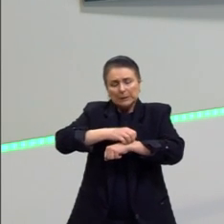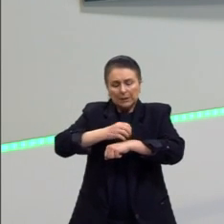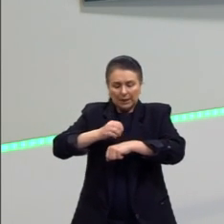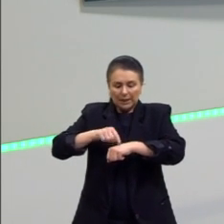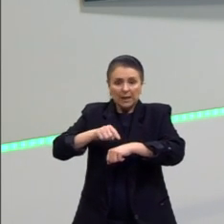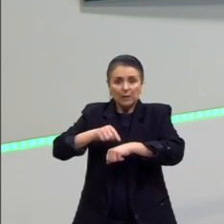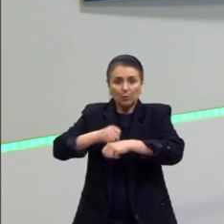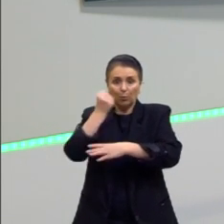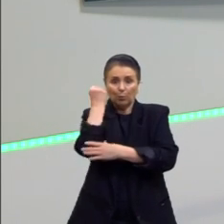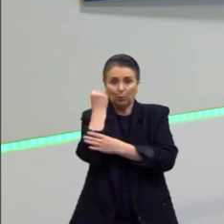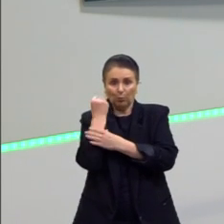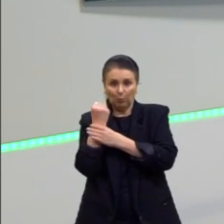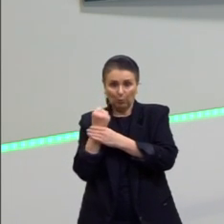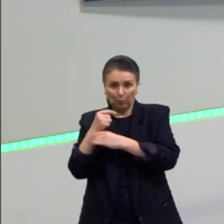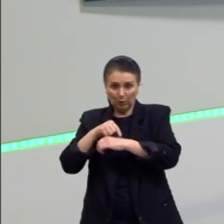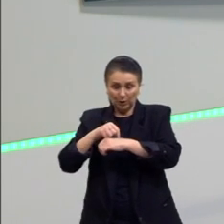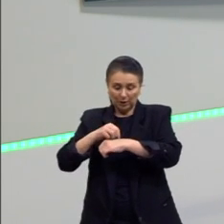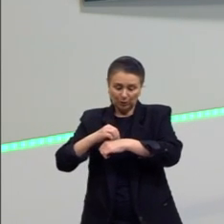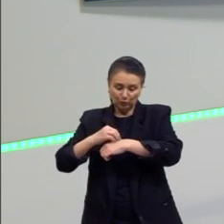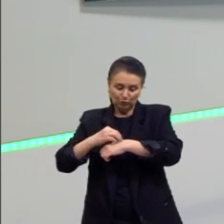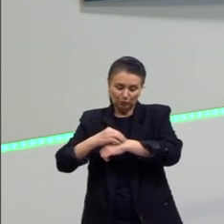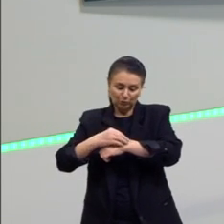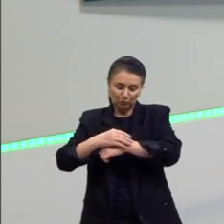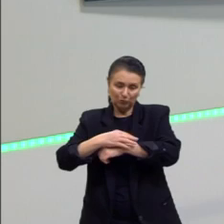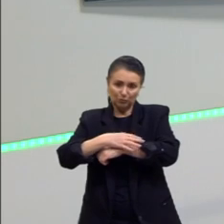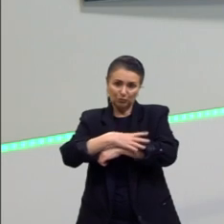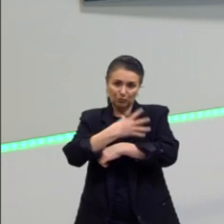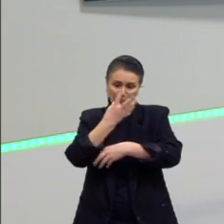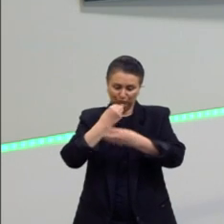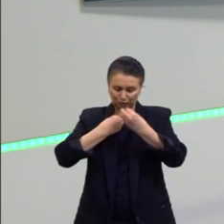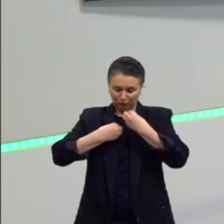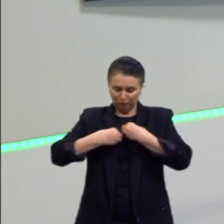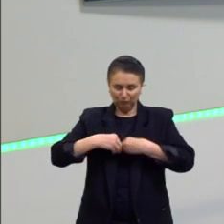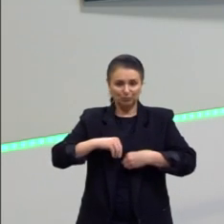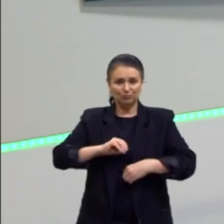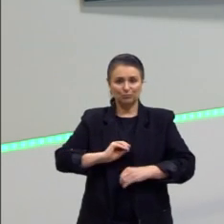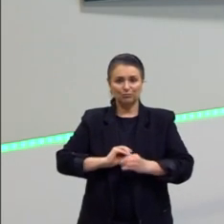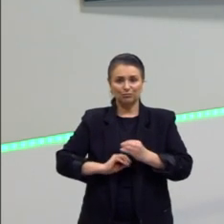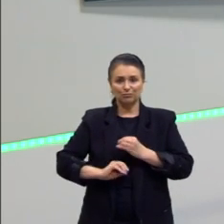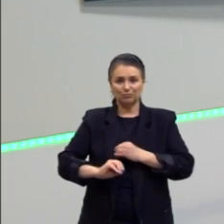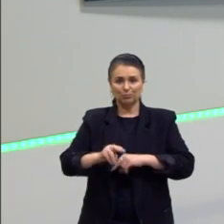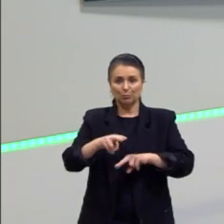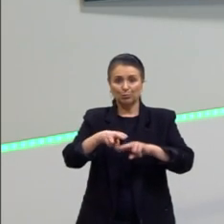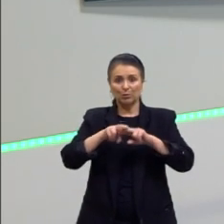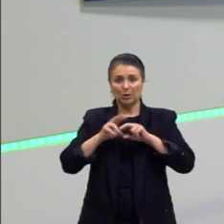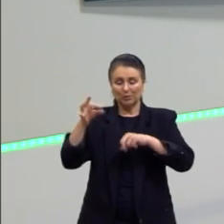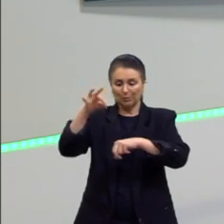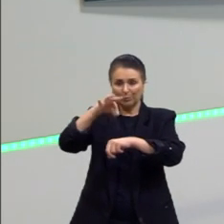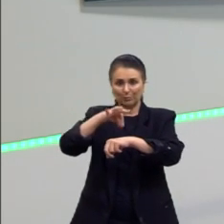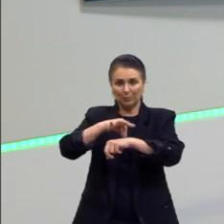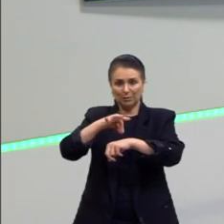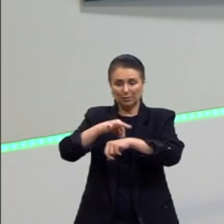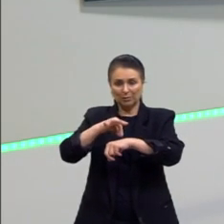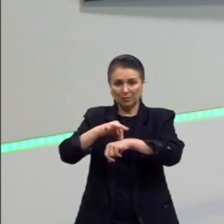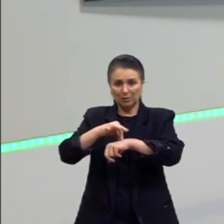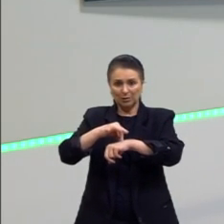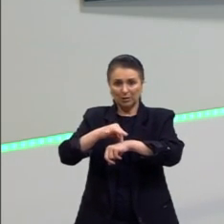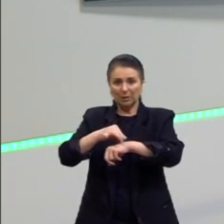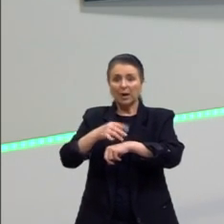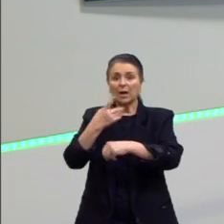fezes, né? Para dentro ali do seu organismo, através da picada. E aí as fezes vão entrar